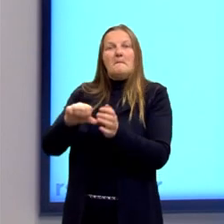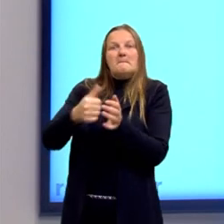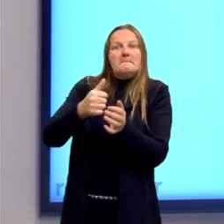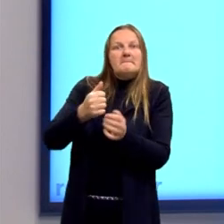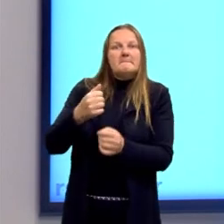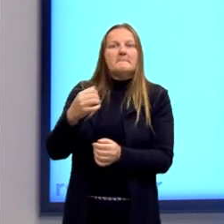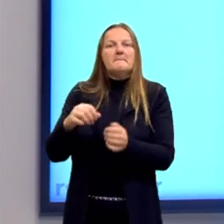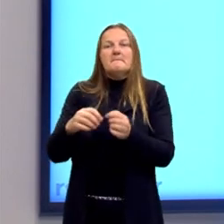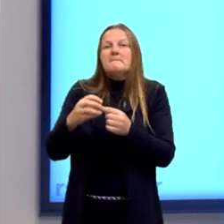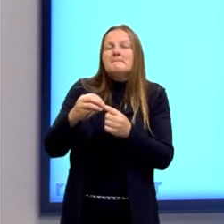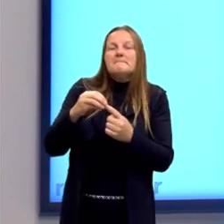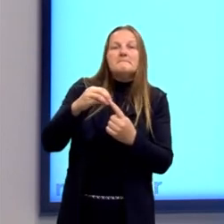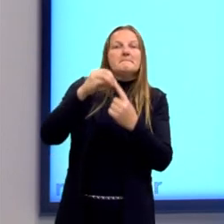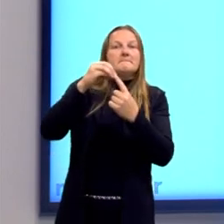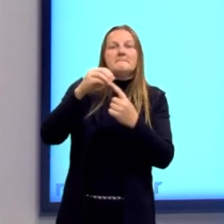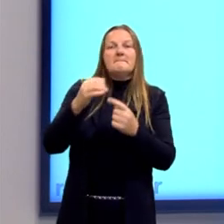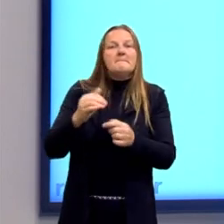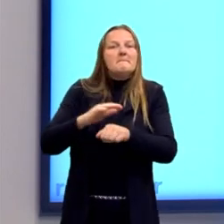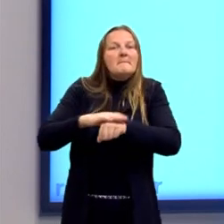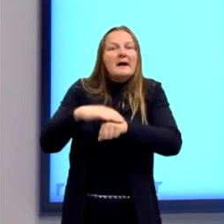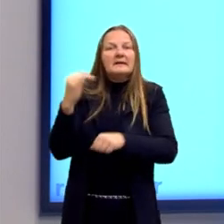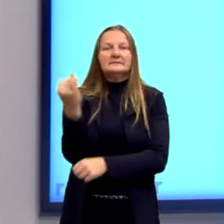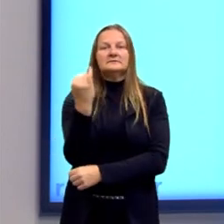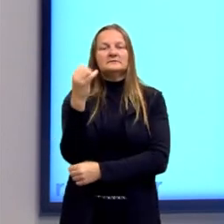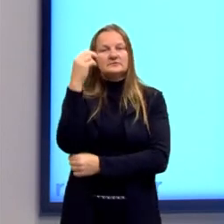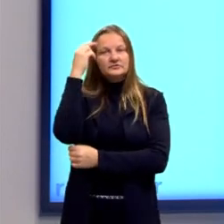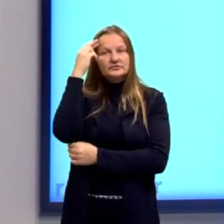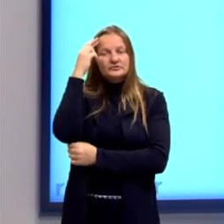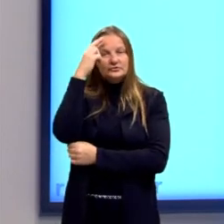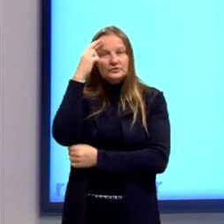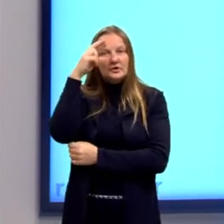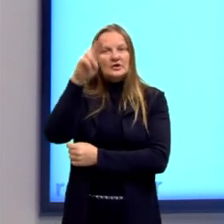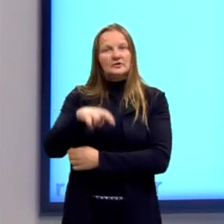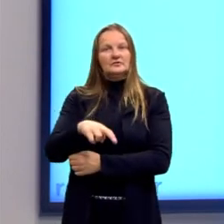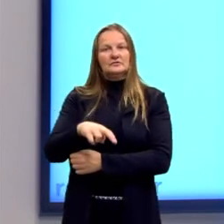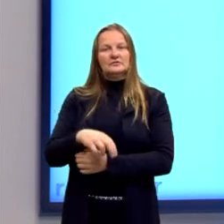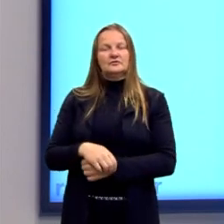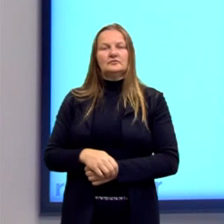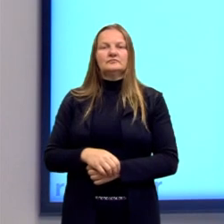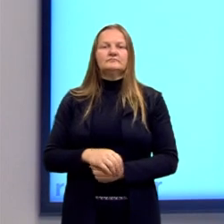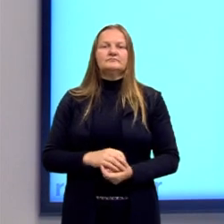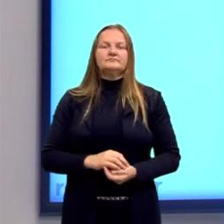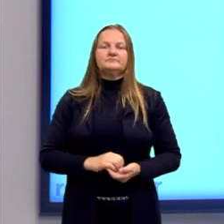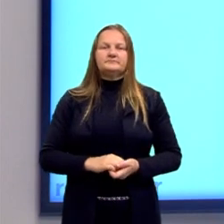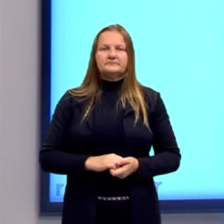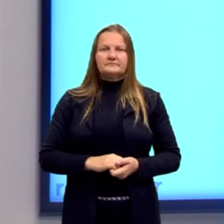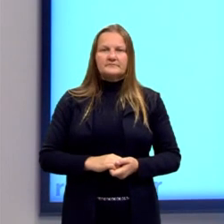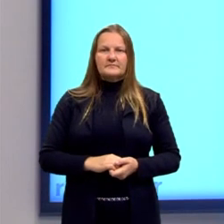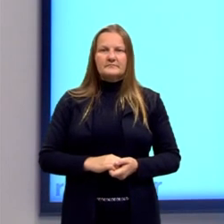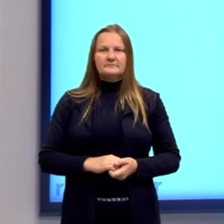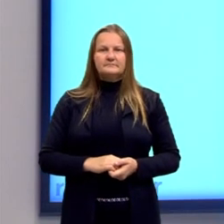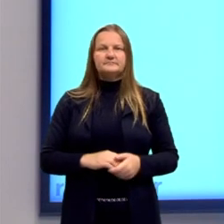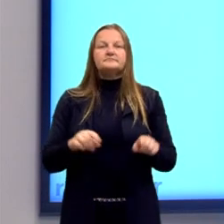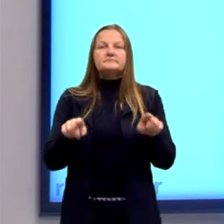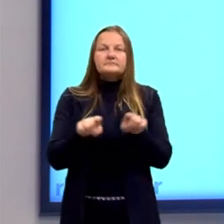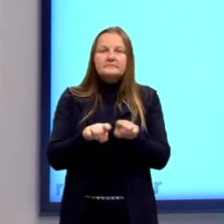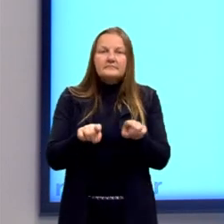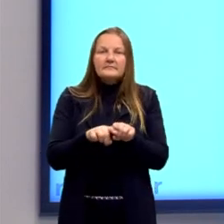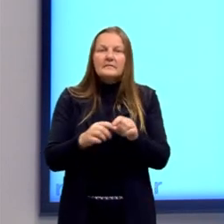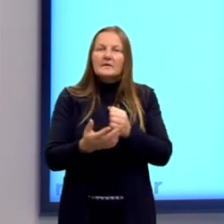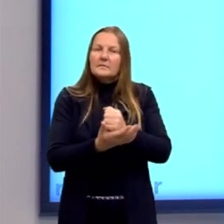Então, vejam só que muitas coisas acontecem nesse momento aqui. muito efervescente. E muito baseado